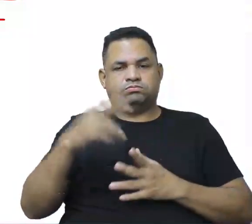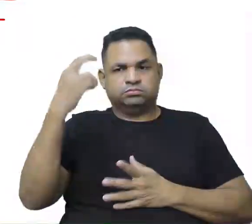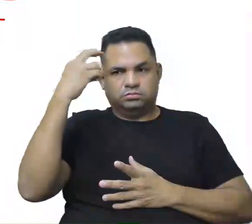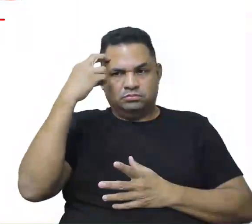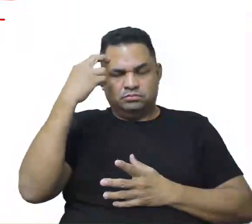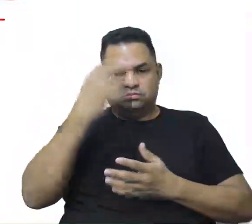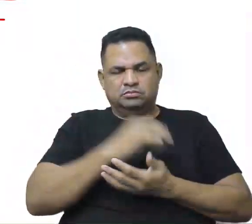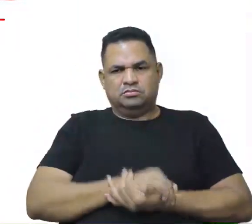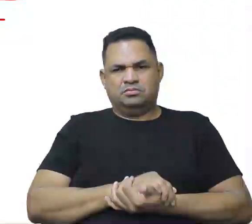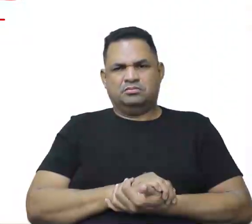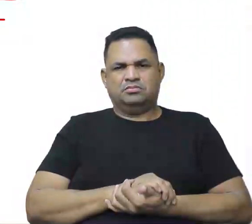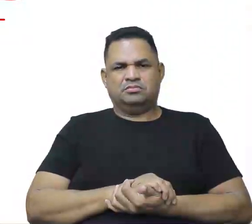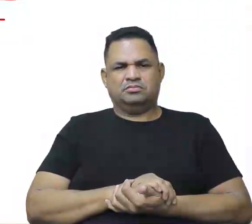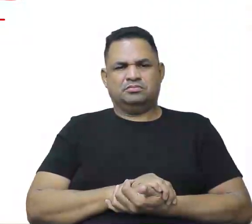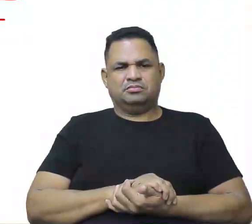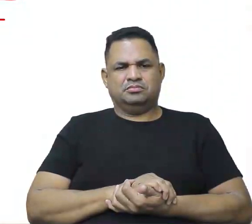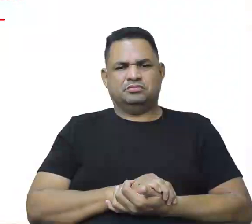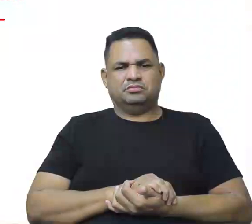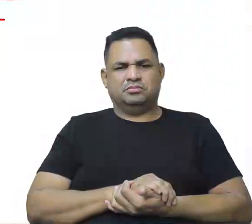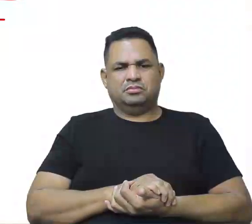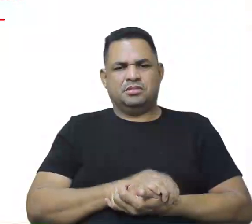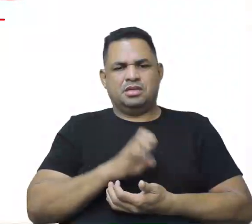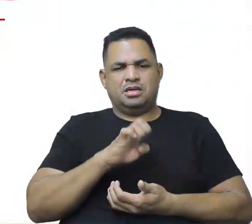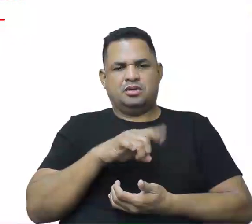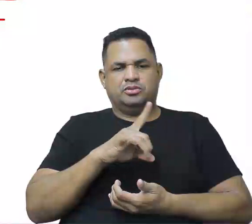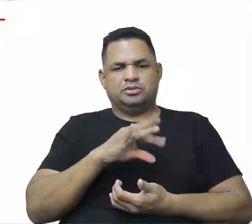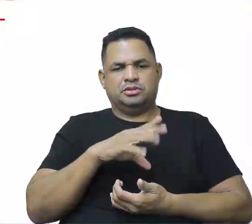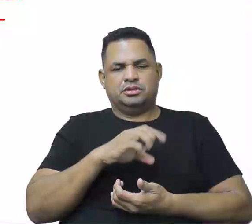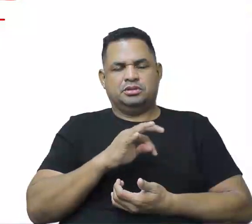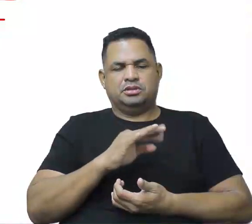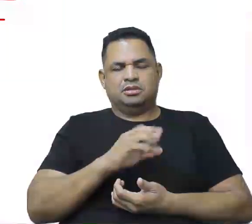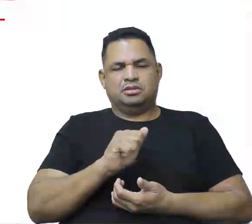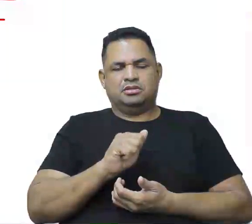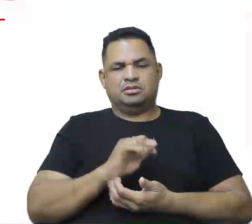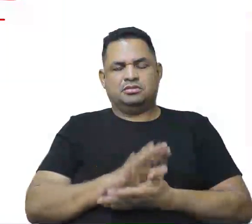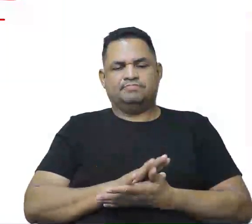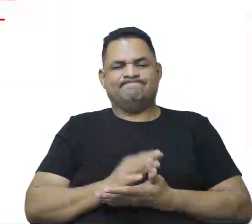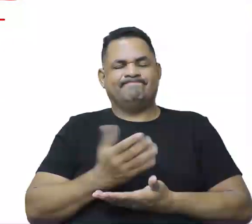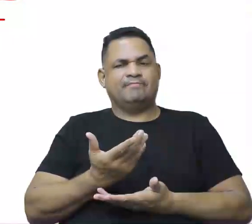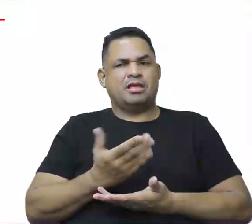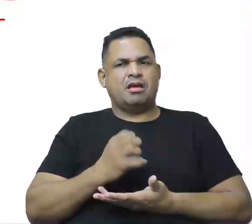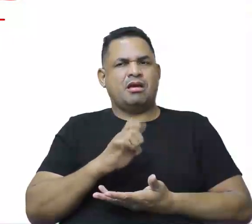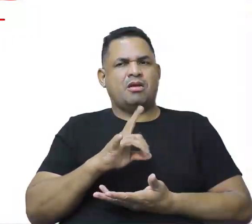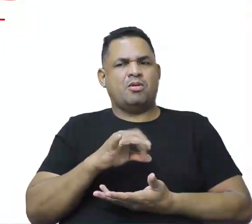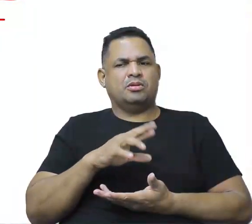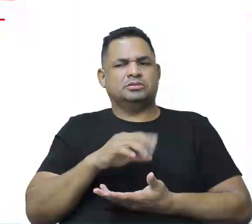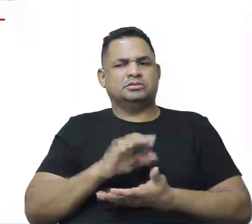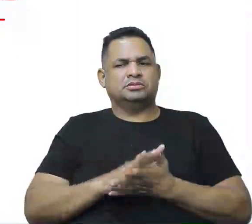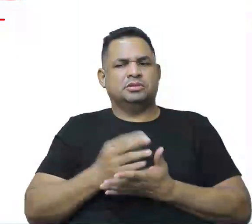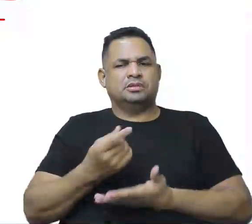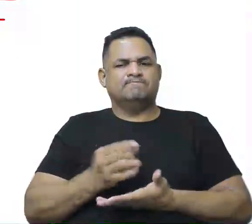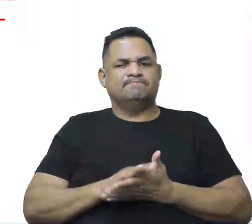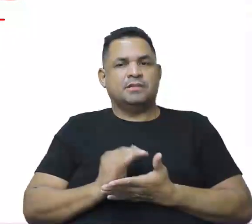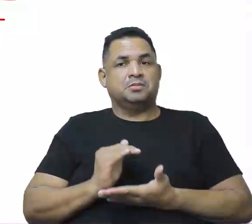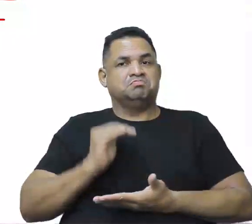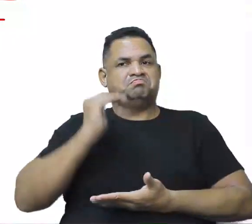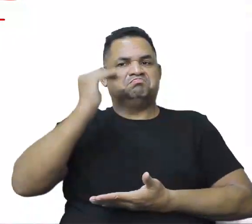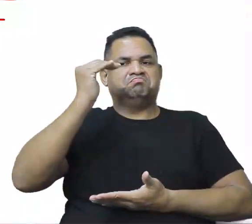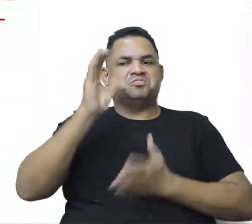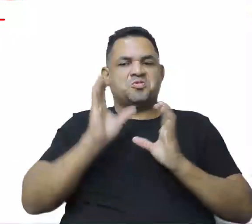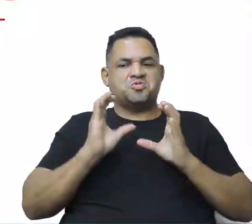Vamos lá. Cultura erudita? A cultura erudita é aquela cultura das elites, né?